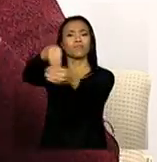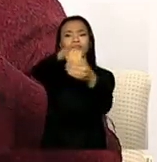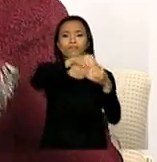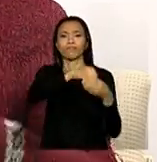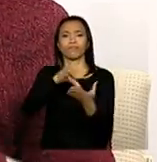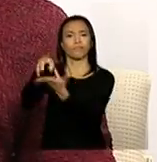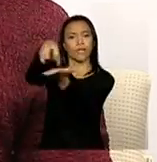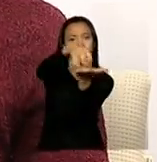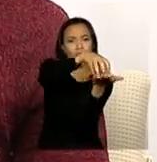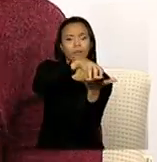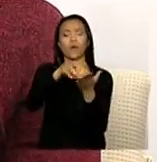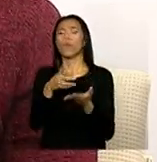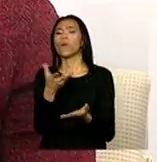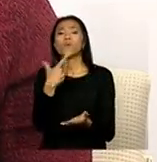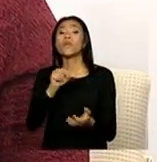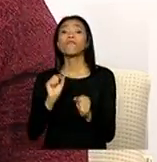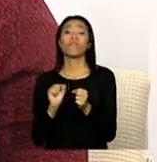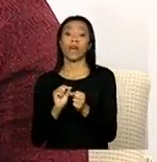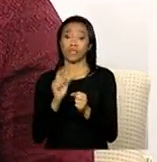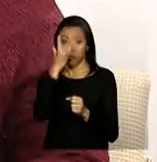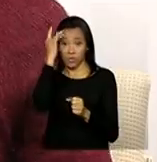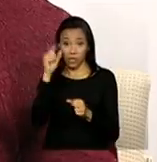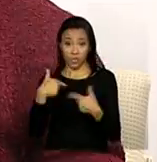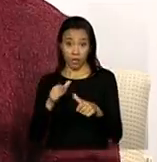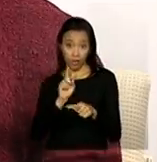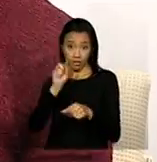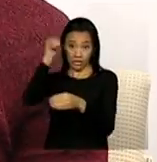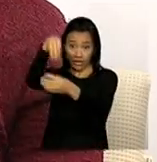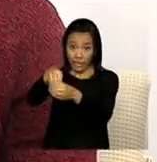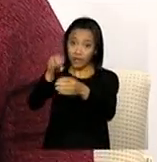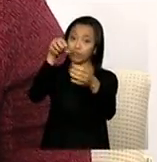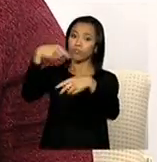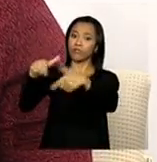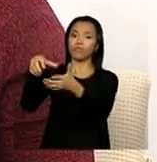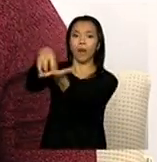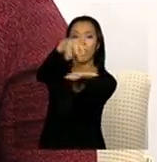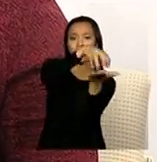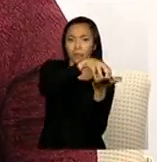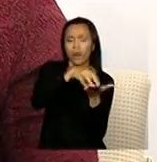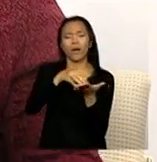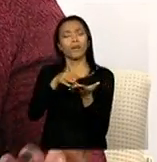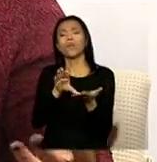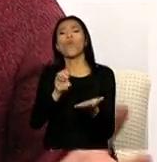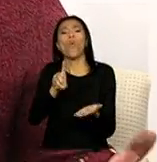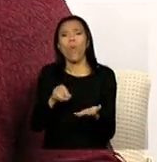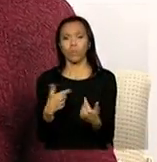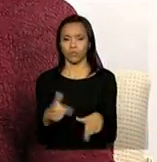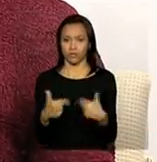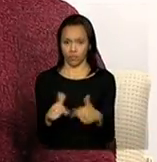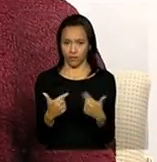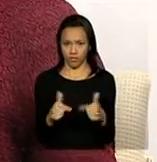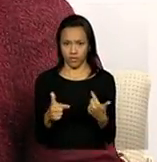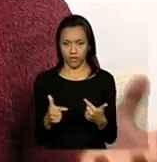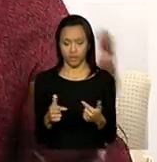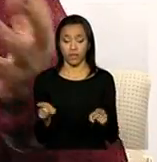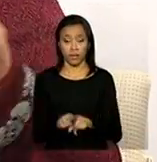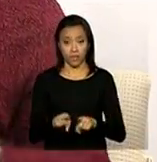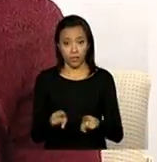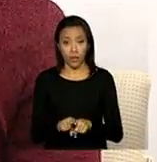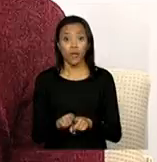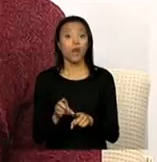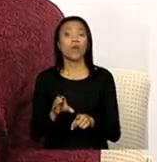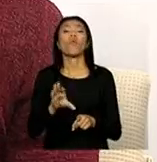O que fazem as pessoas que trabalham lá dentro? Como elas trabalham, né? Como que a população